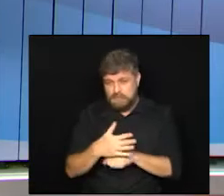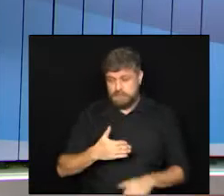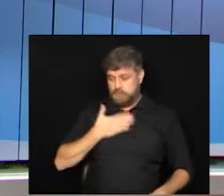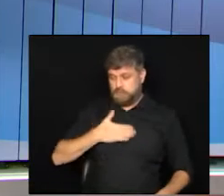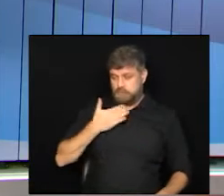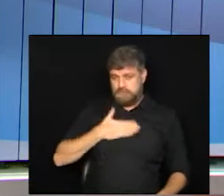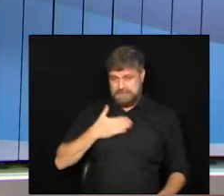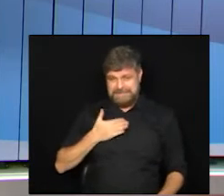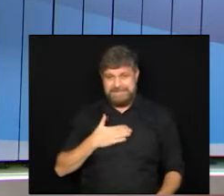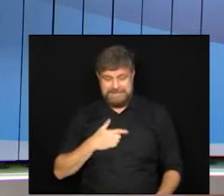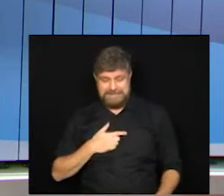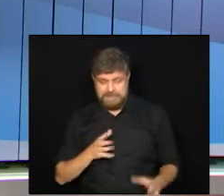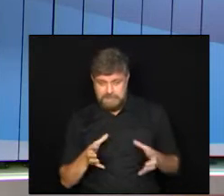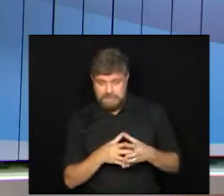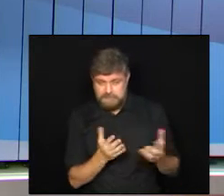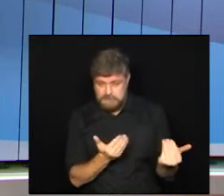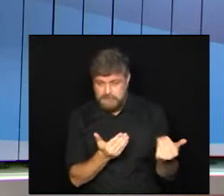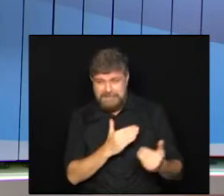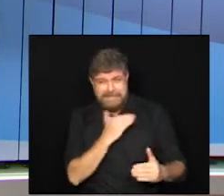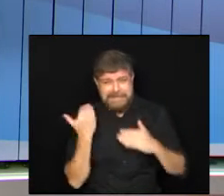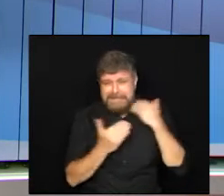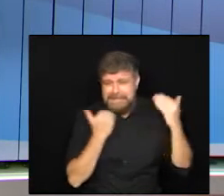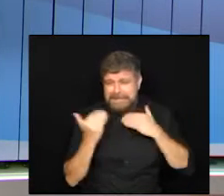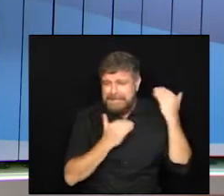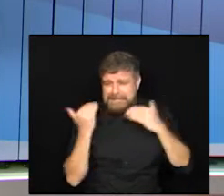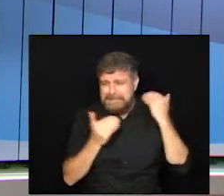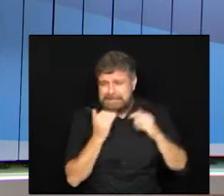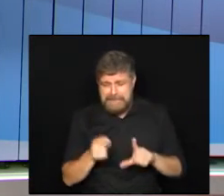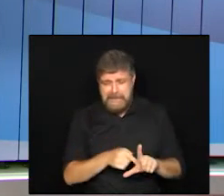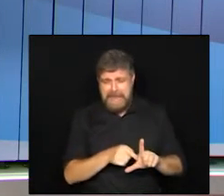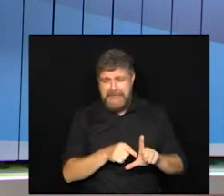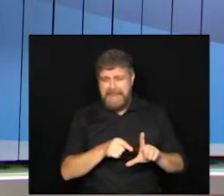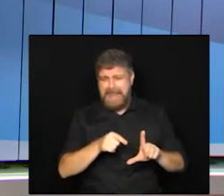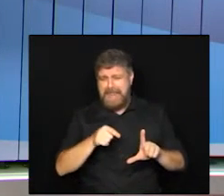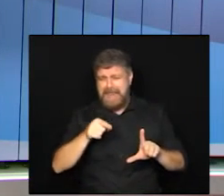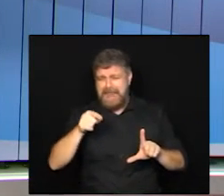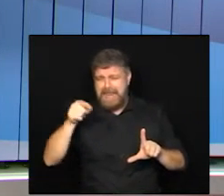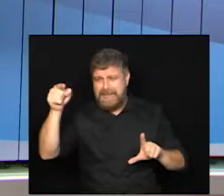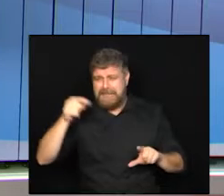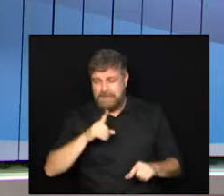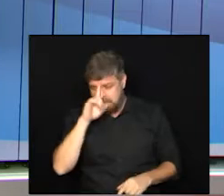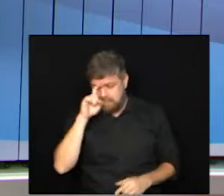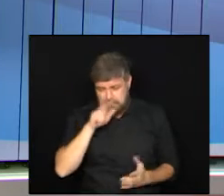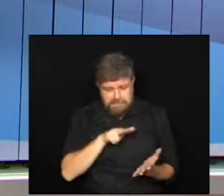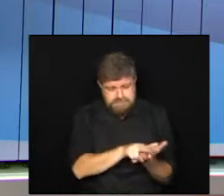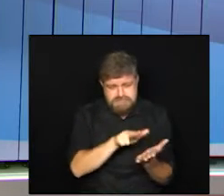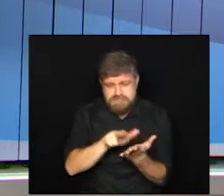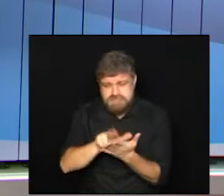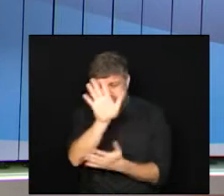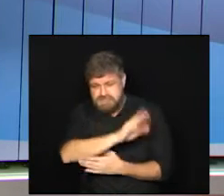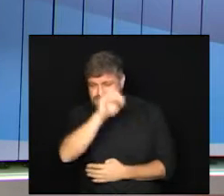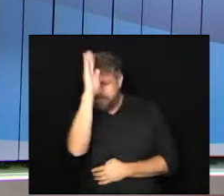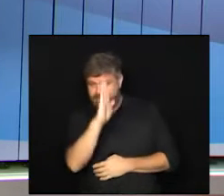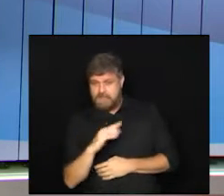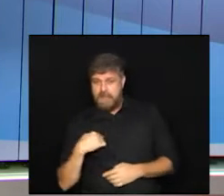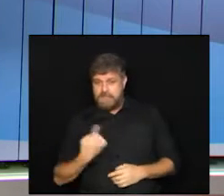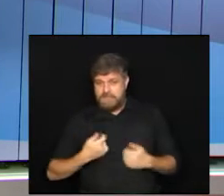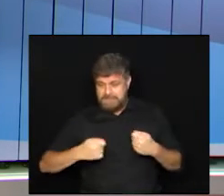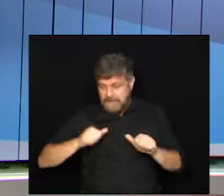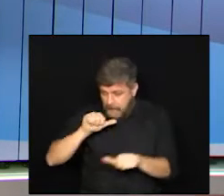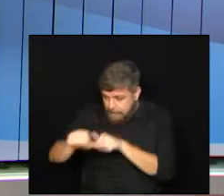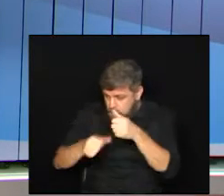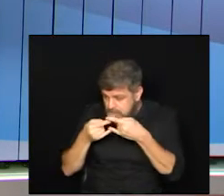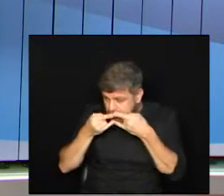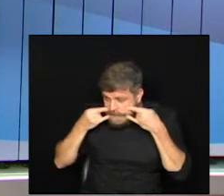bastante ela deve ser mais letal mais pessoas estão sendo hospitalizadas em todo o país então a gente deve